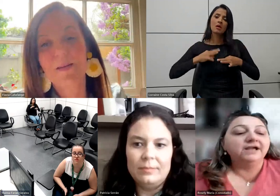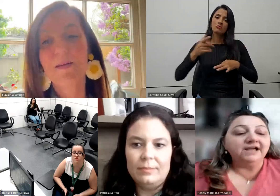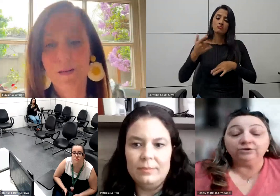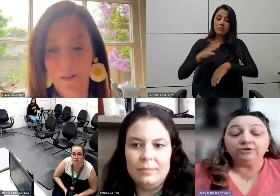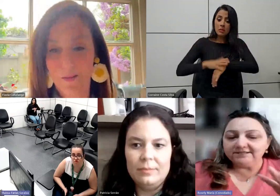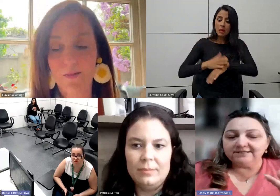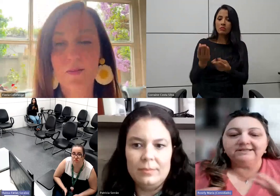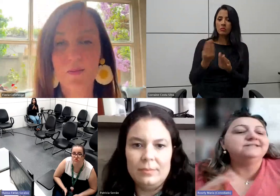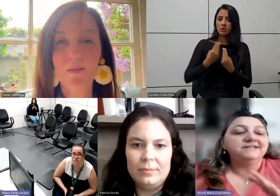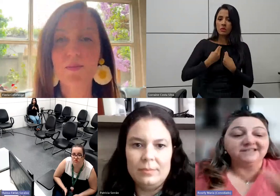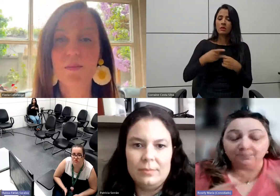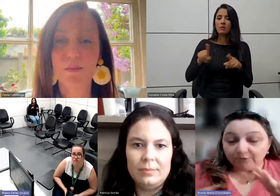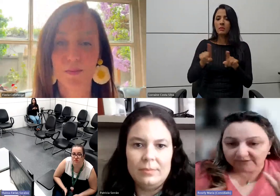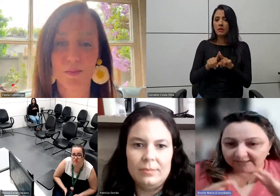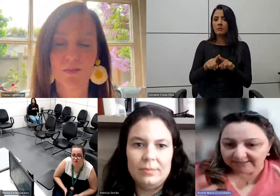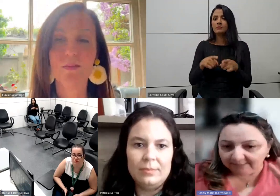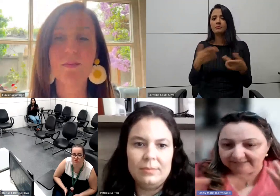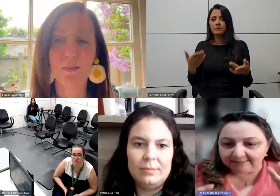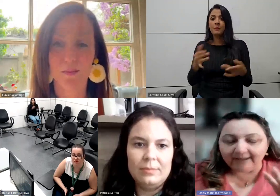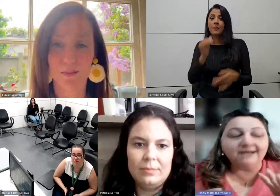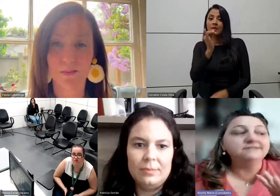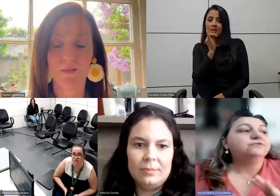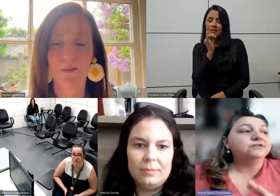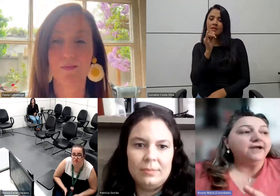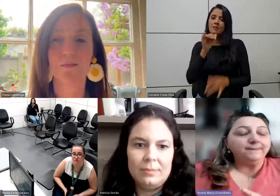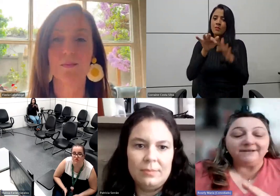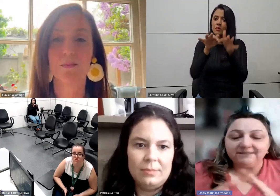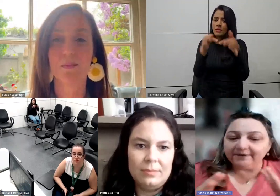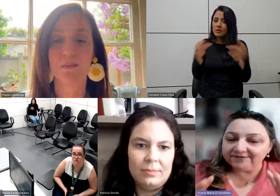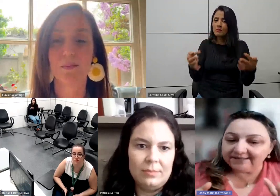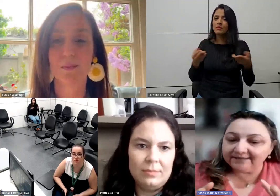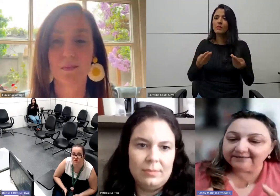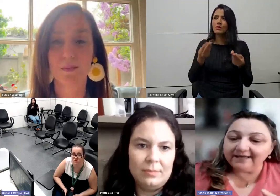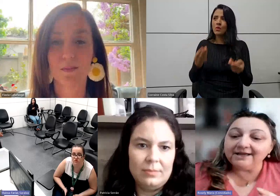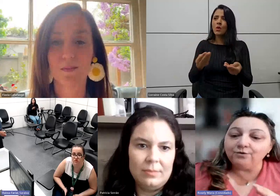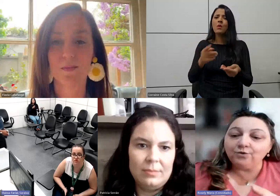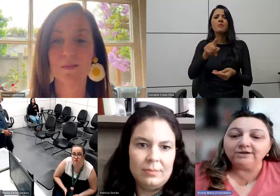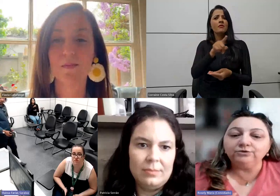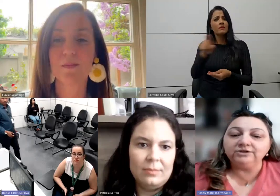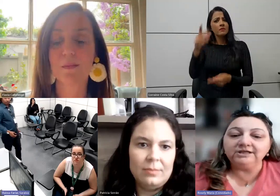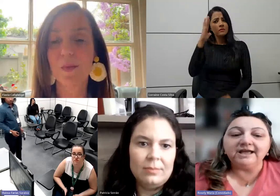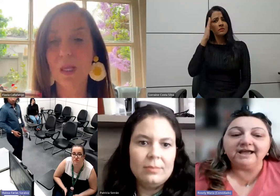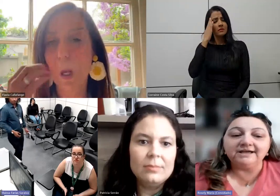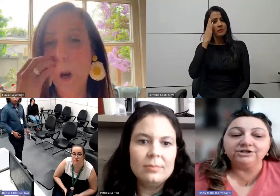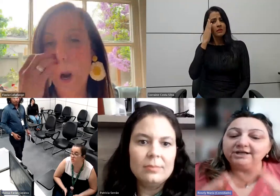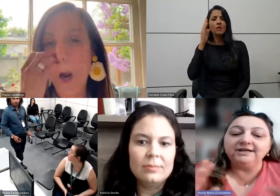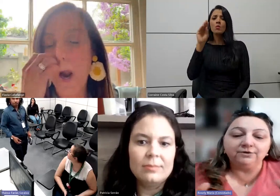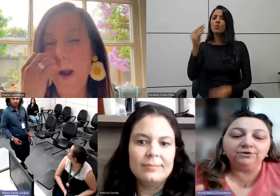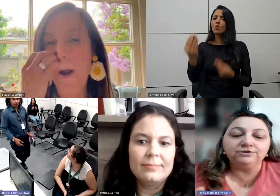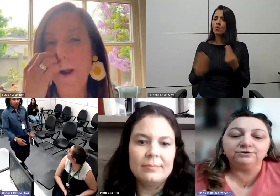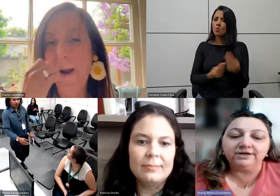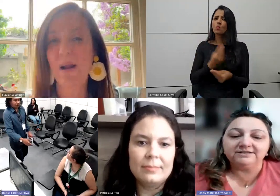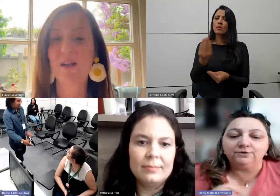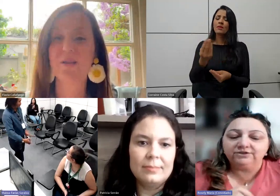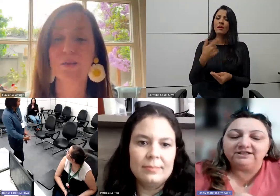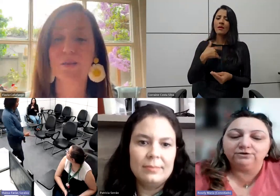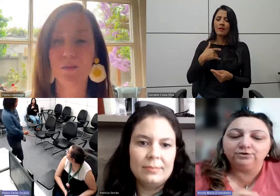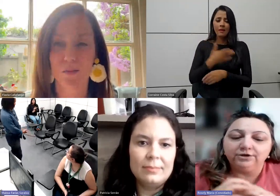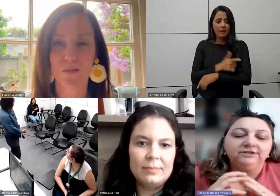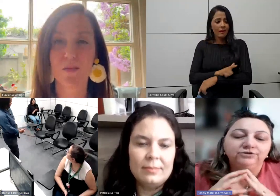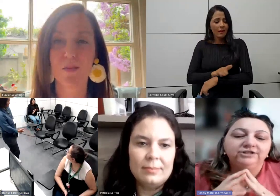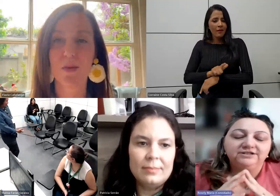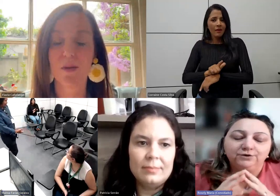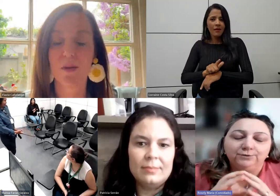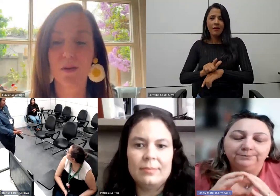de tempo. Eu dou esses exemplos simples e básicos, mas é para você entender o quanto que é generoso esse